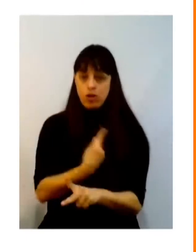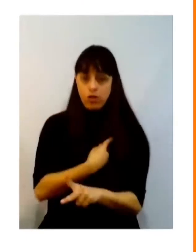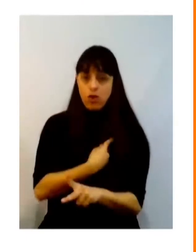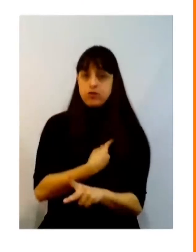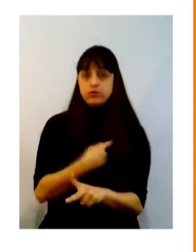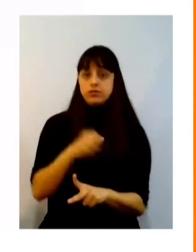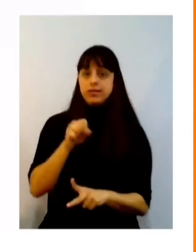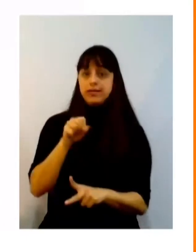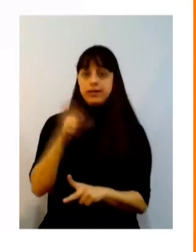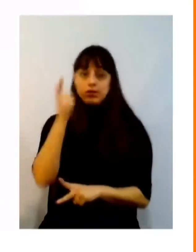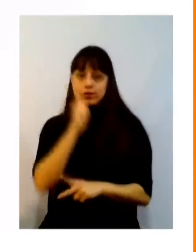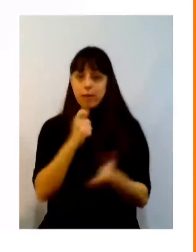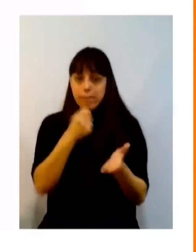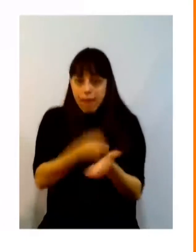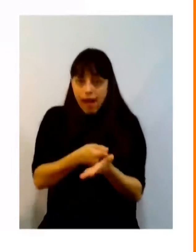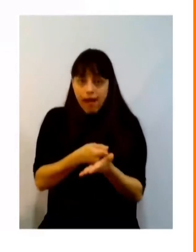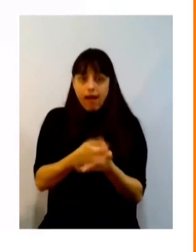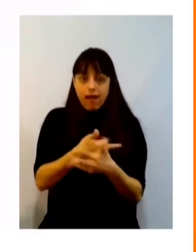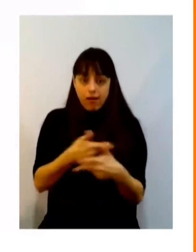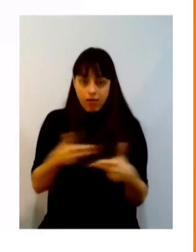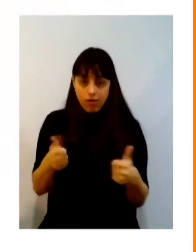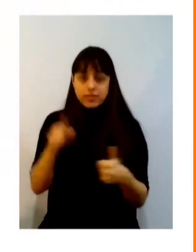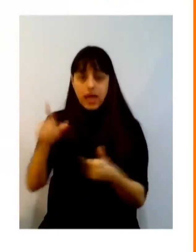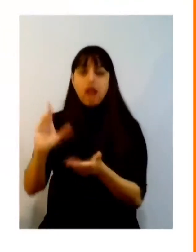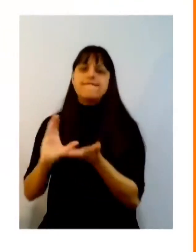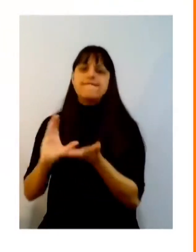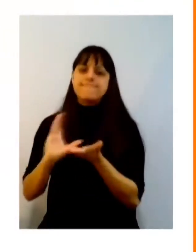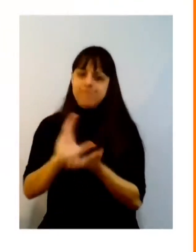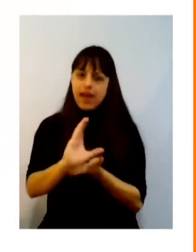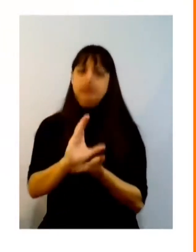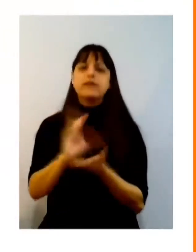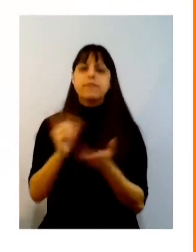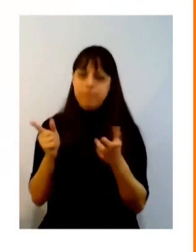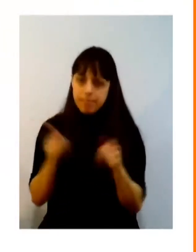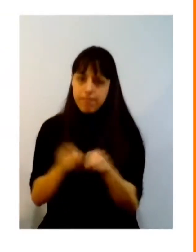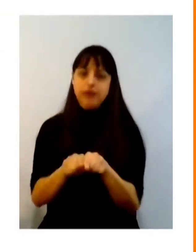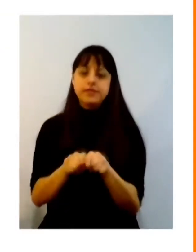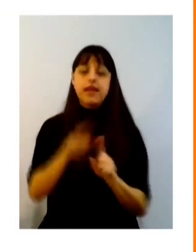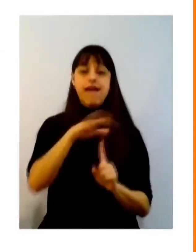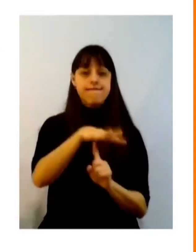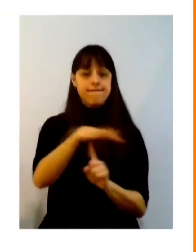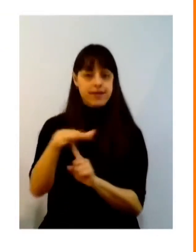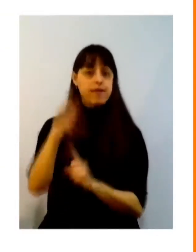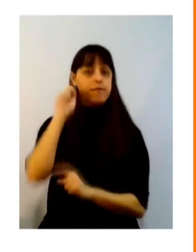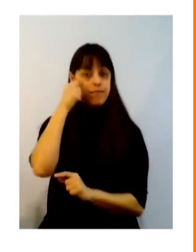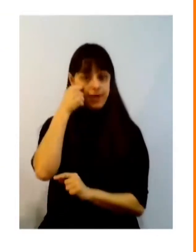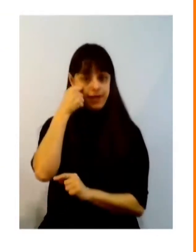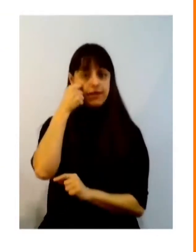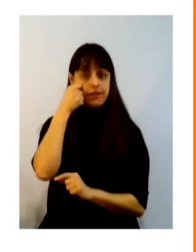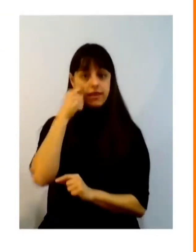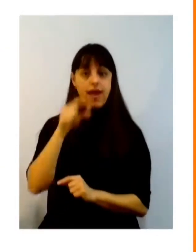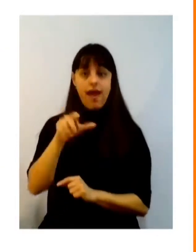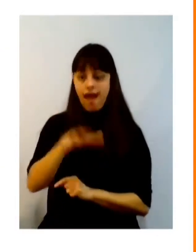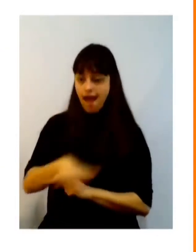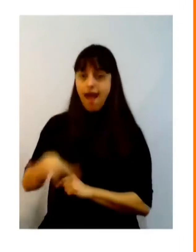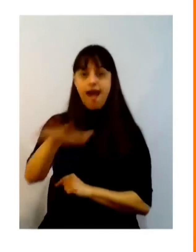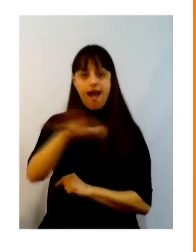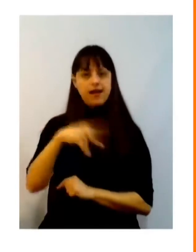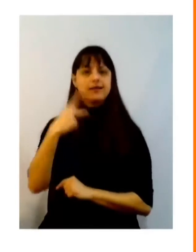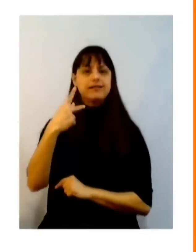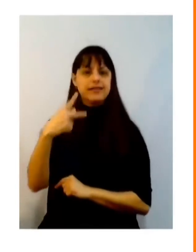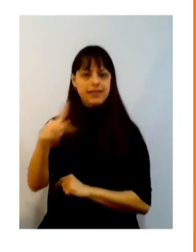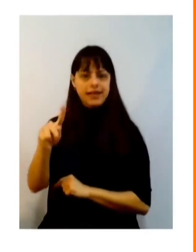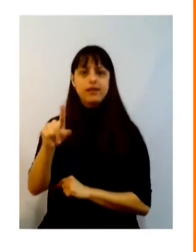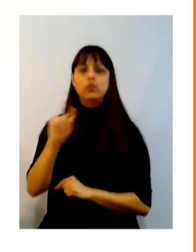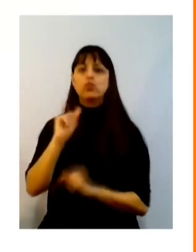investem então são um dos principais parceiros da feira preta investem na área deles toda a infraestrutura